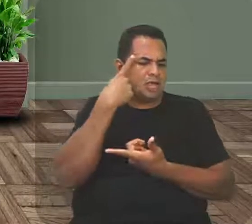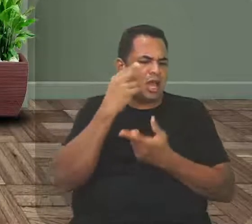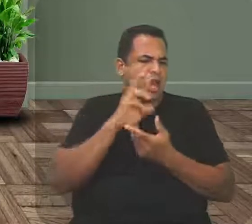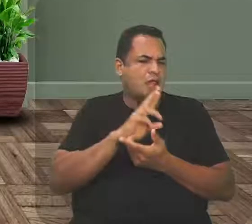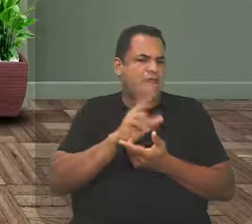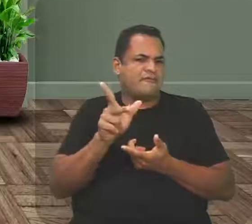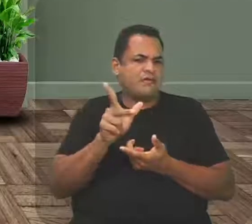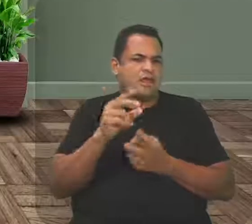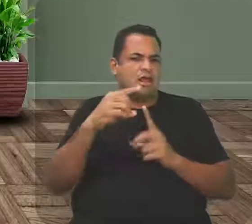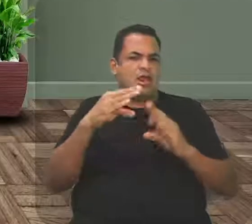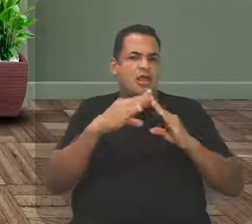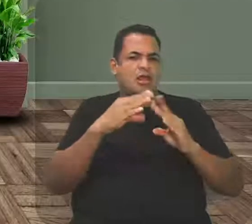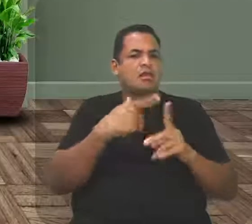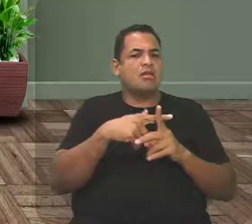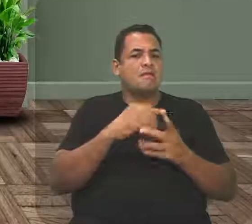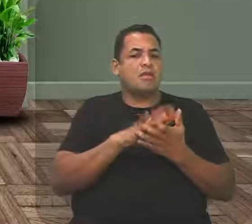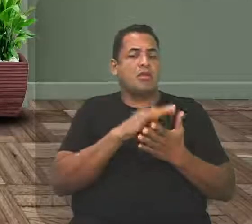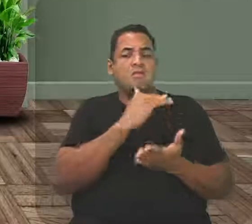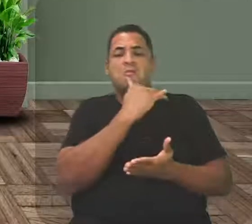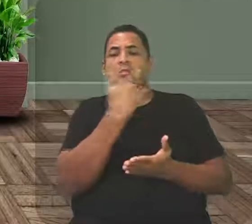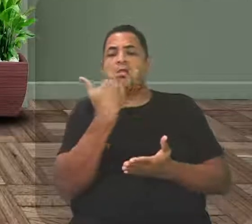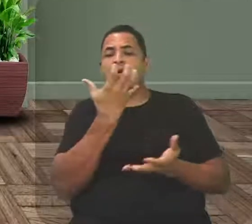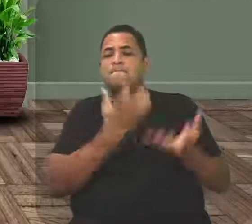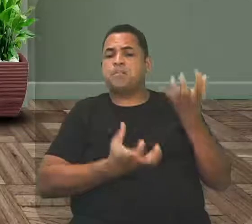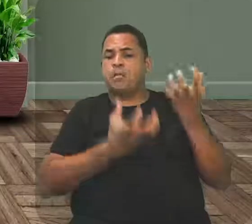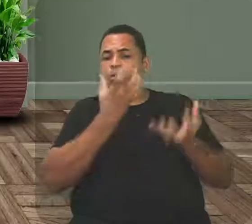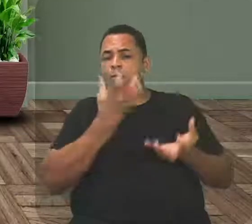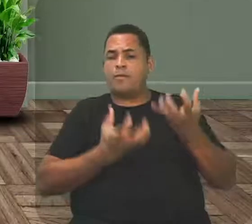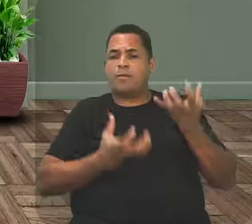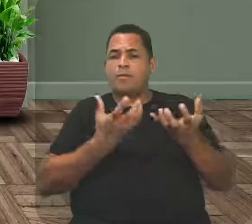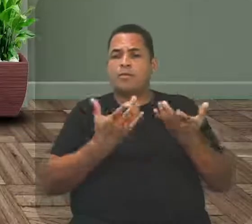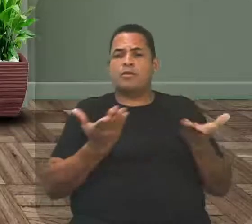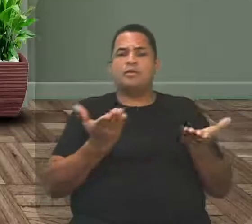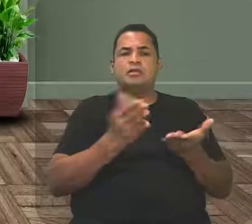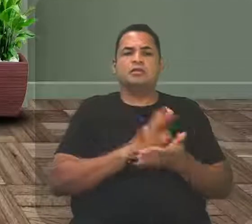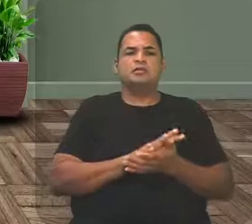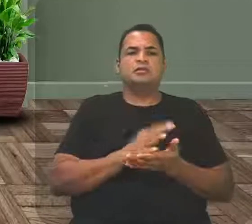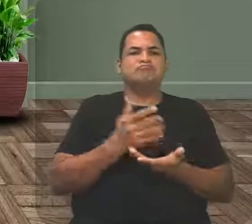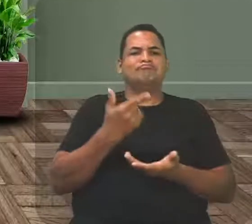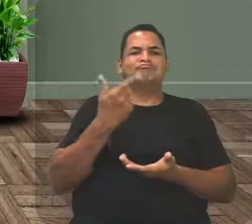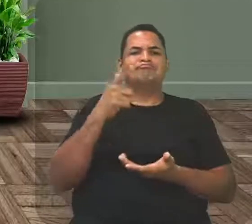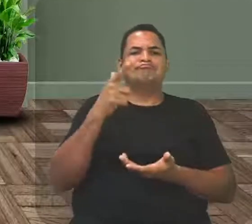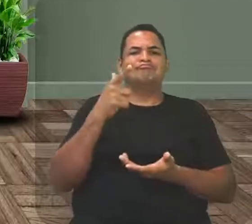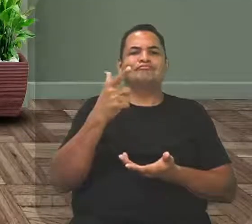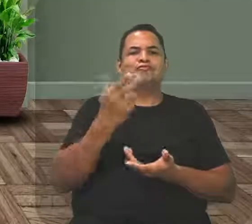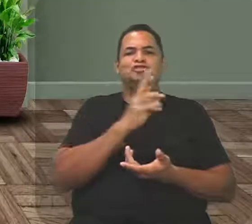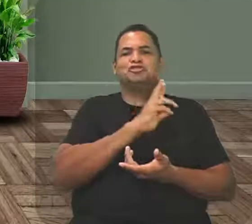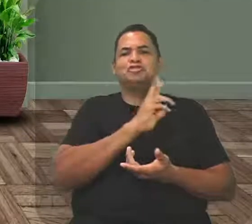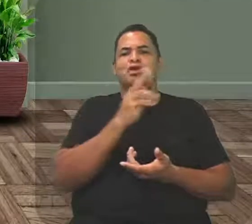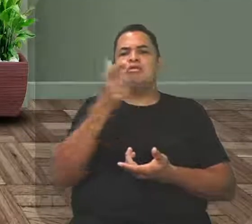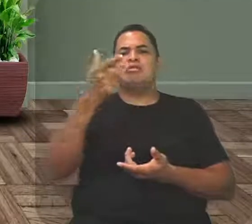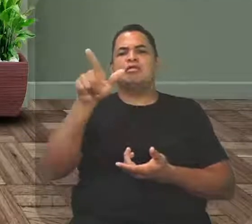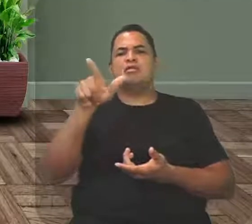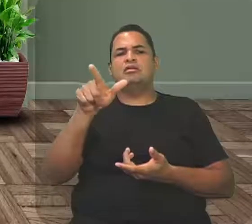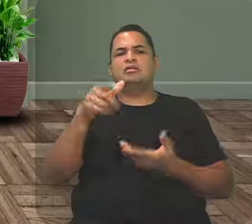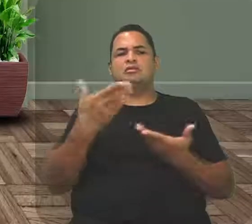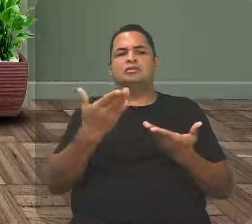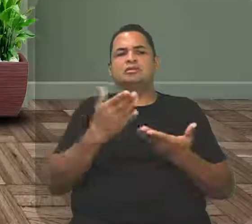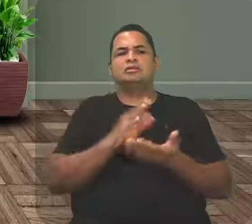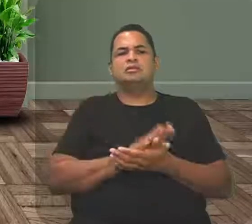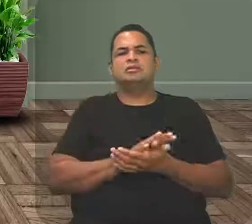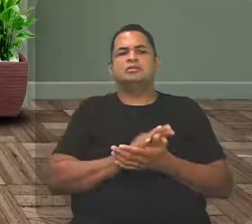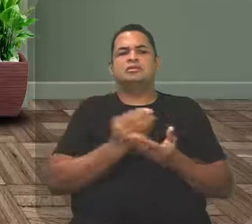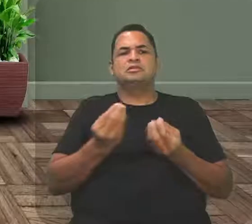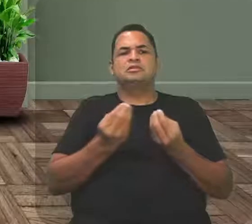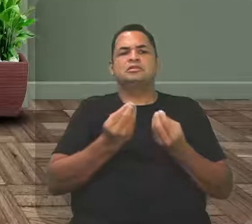igreja, você ia parar na fogueira. Nem cogitava, não existiam outras religiões dentro da Europa. Era católico. E as